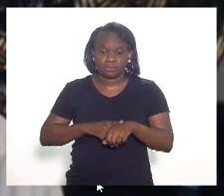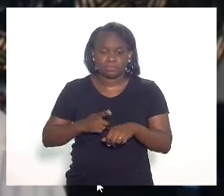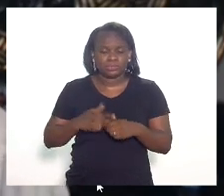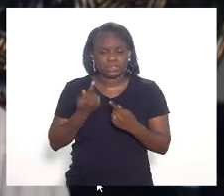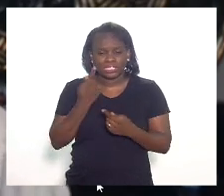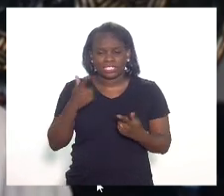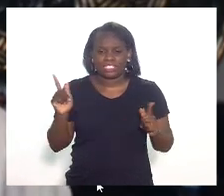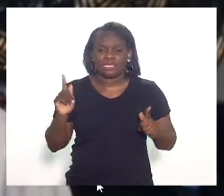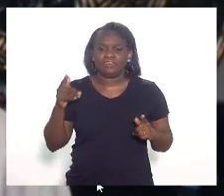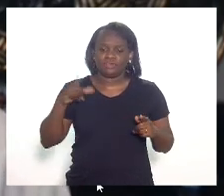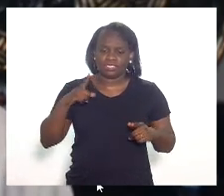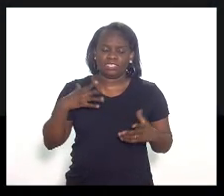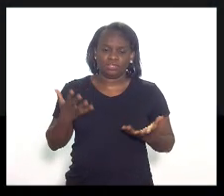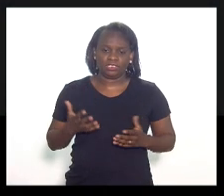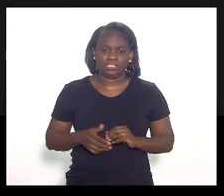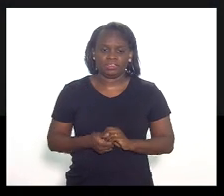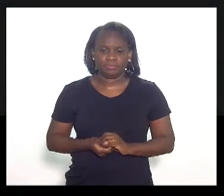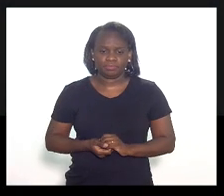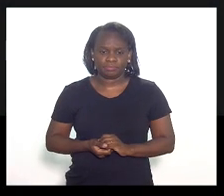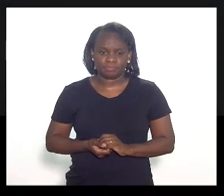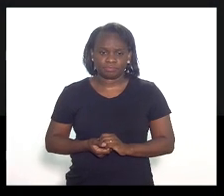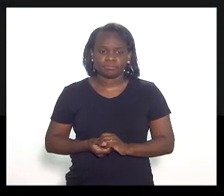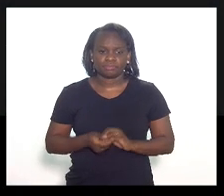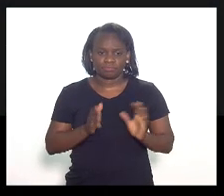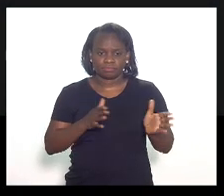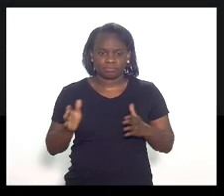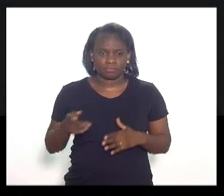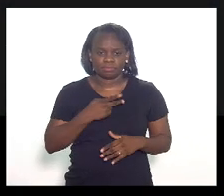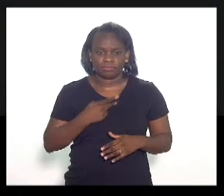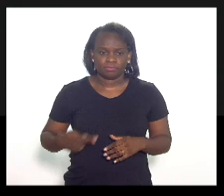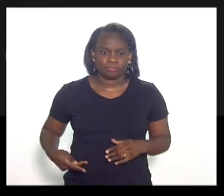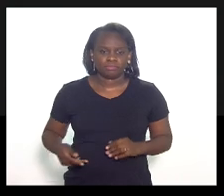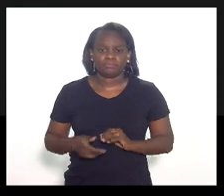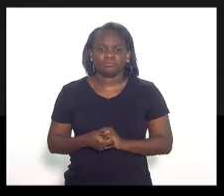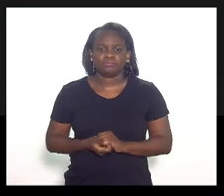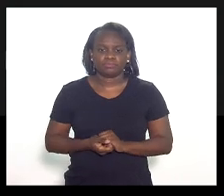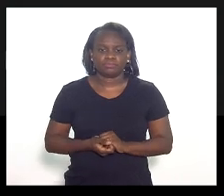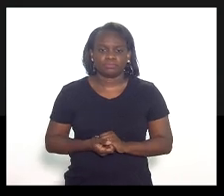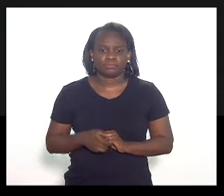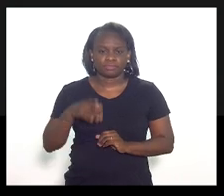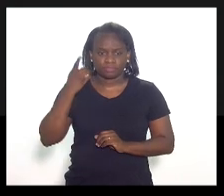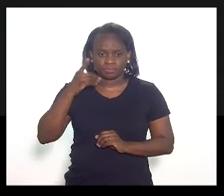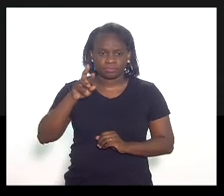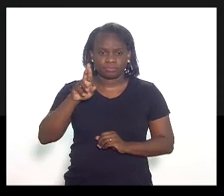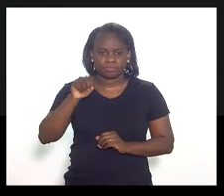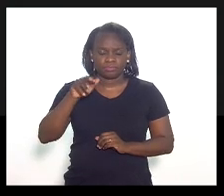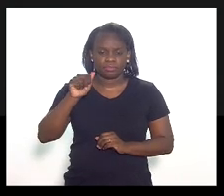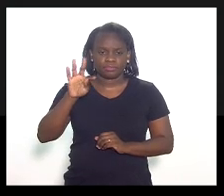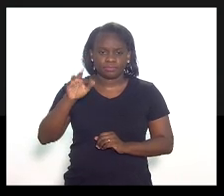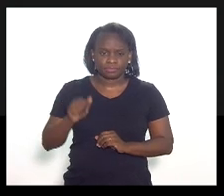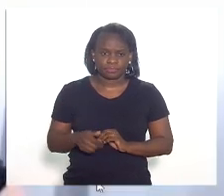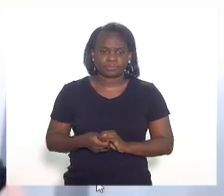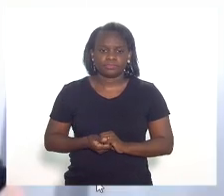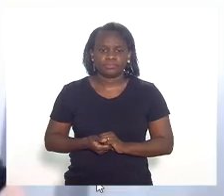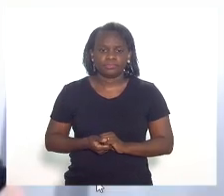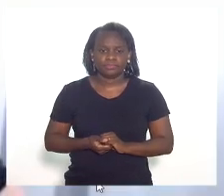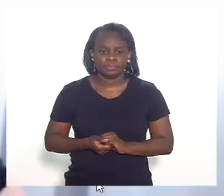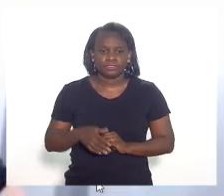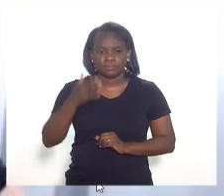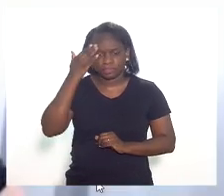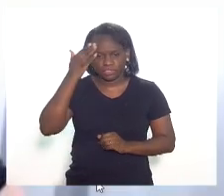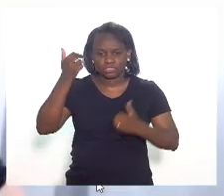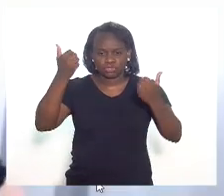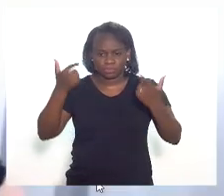grave como nós estamos passando. Pela ordem, senhora presidenta. Um minutinho, deputada Renata. Obrigada pela sua